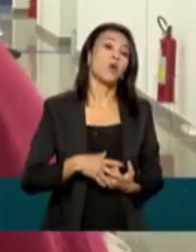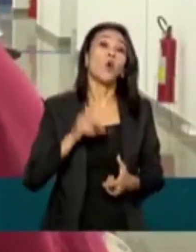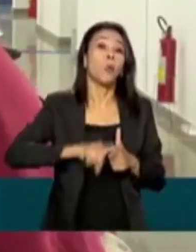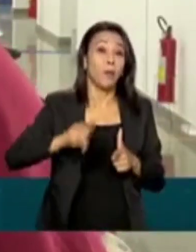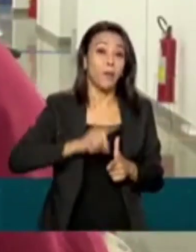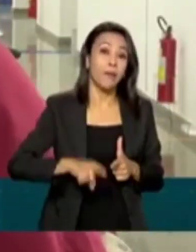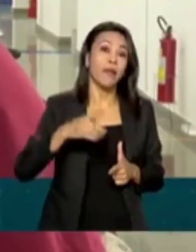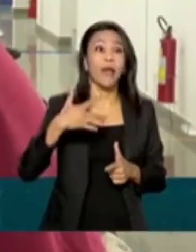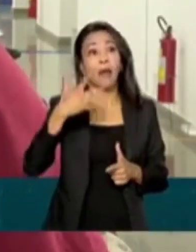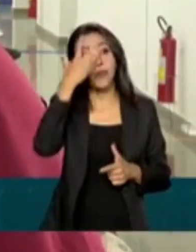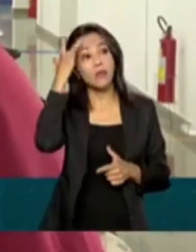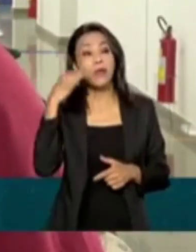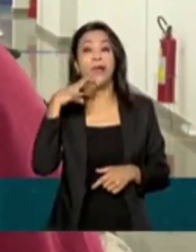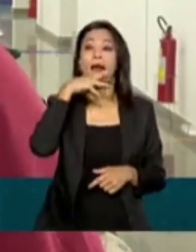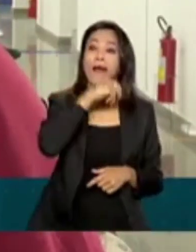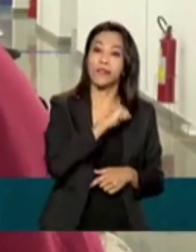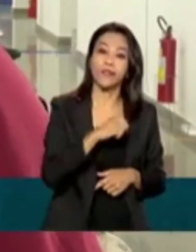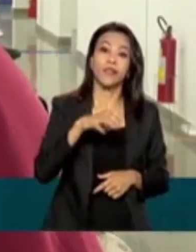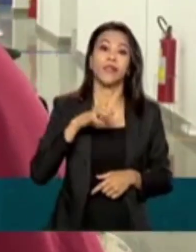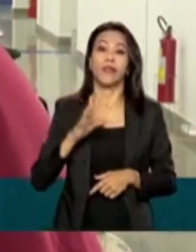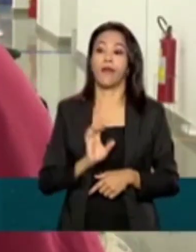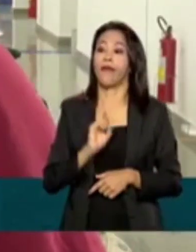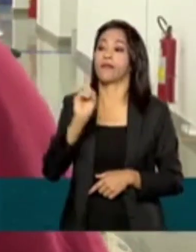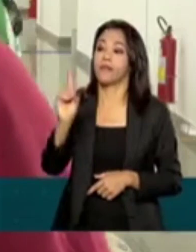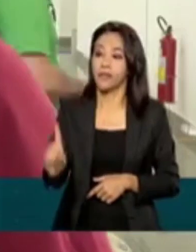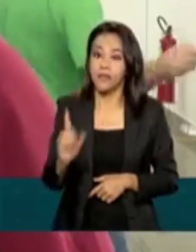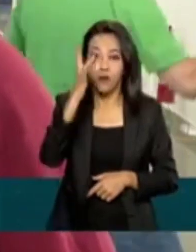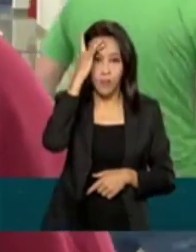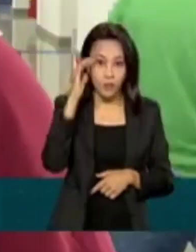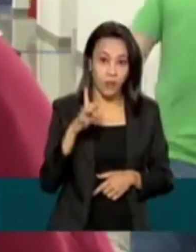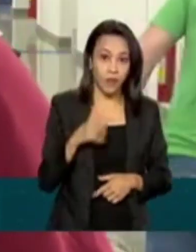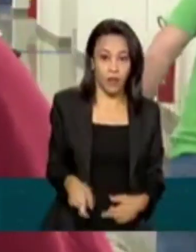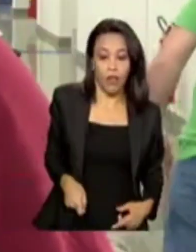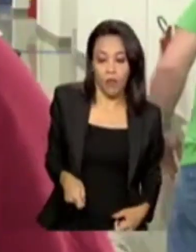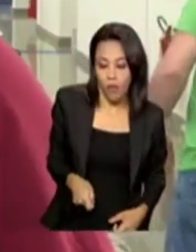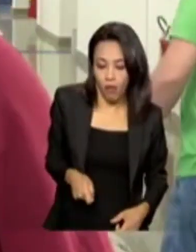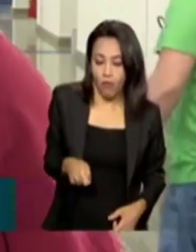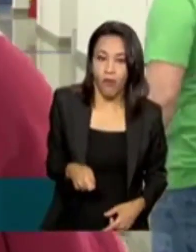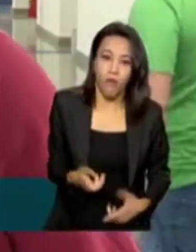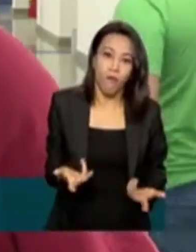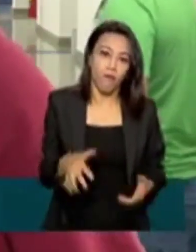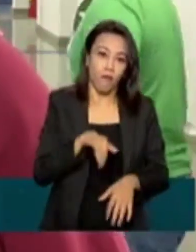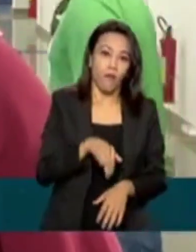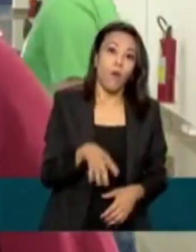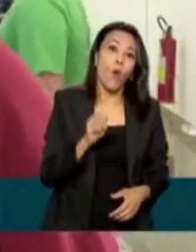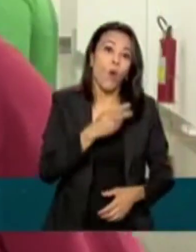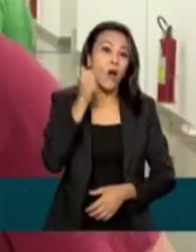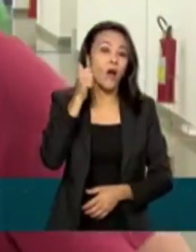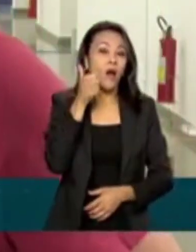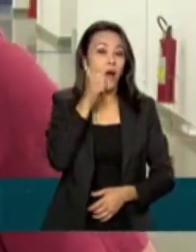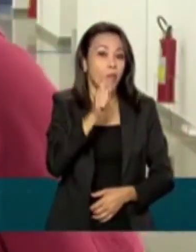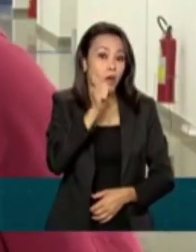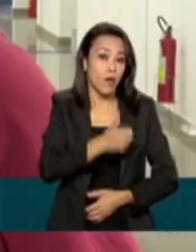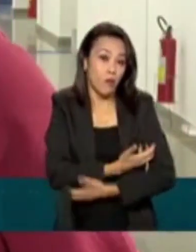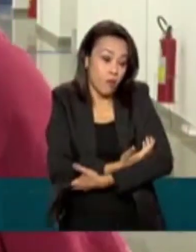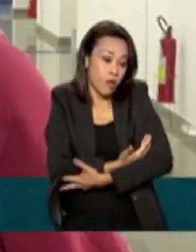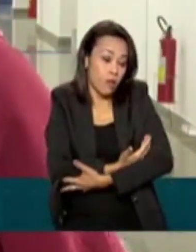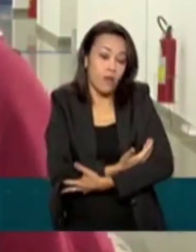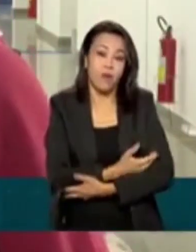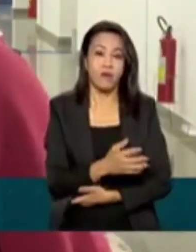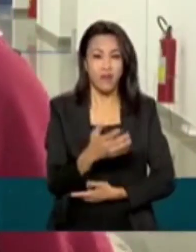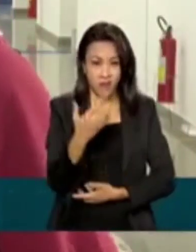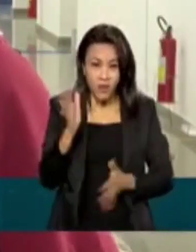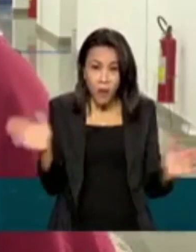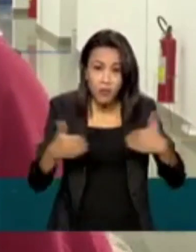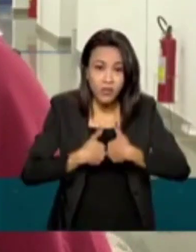só têm acesso às filas, quem é aquele deficiente com amuleta, idoso, a mulher com a criança no colo, e o autista não